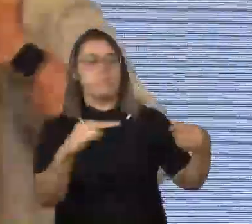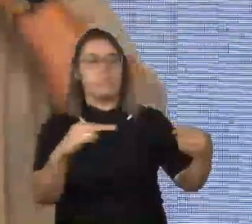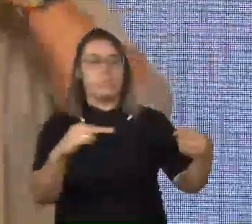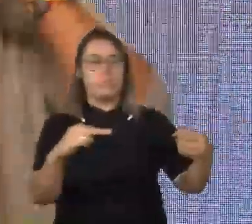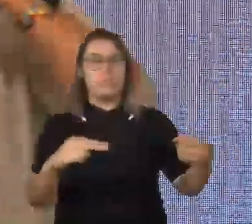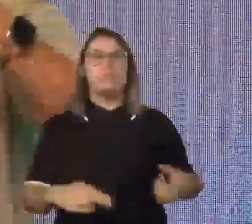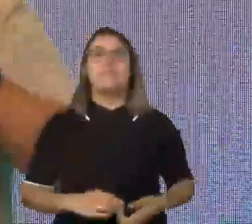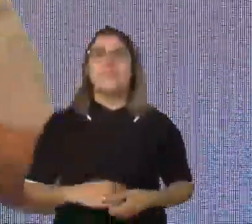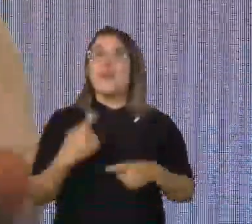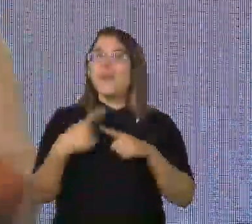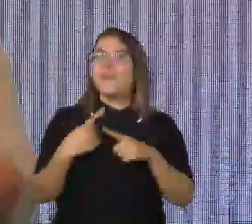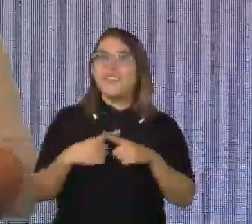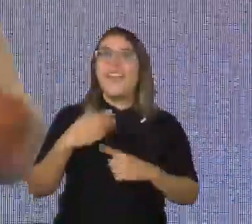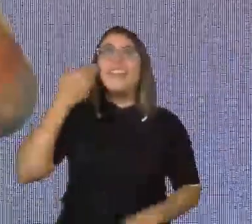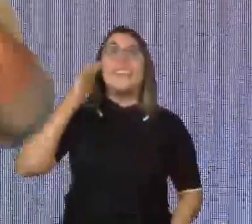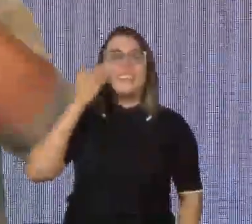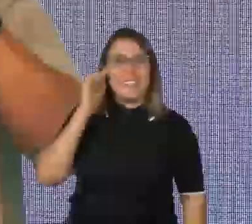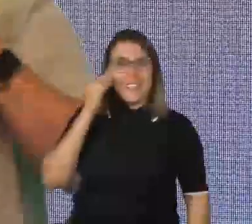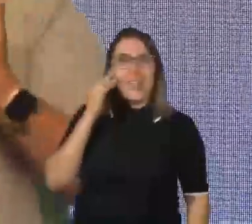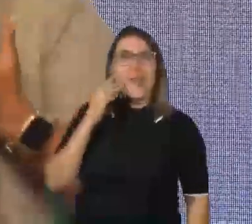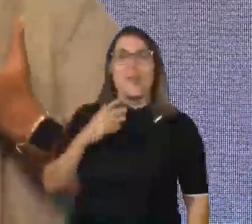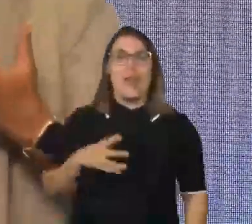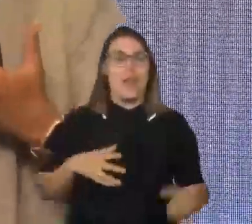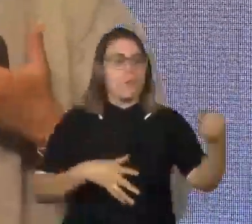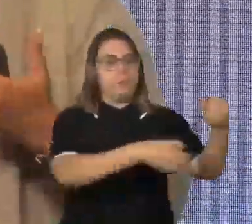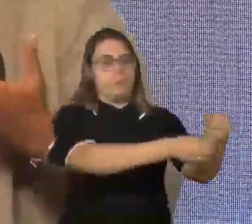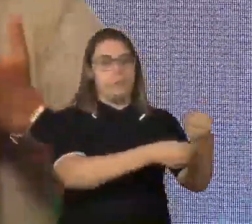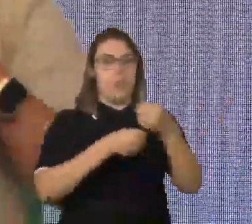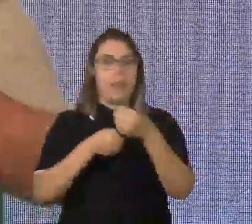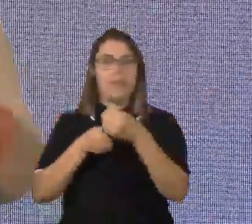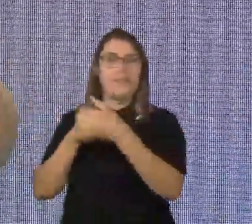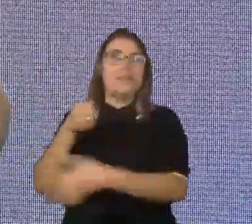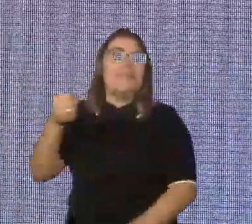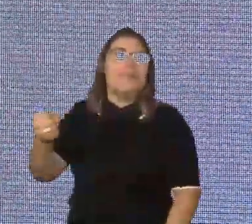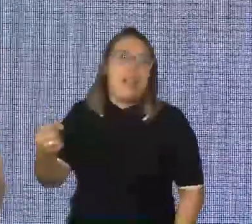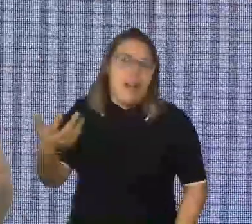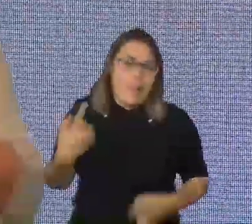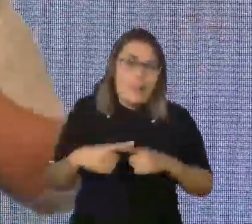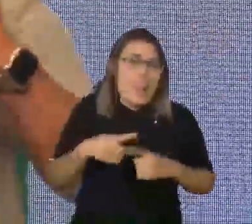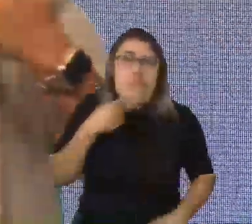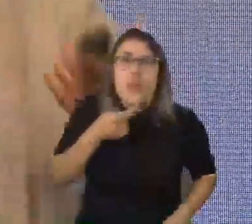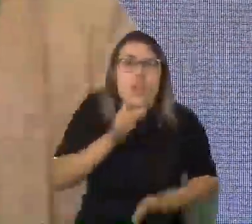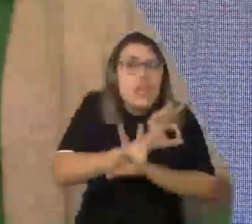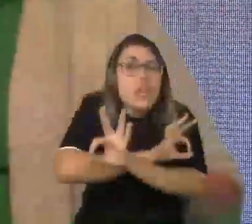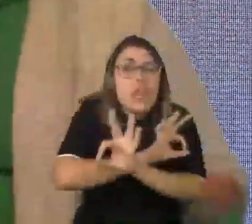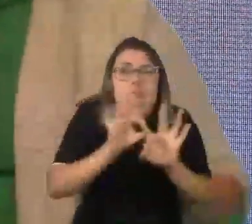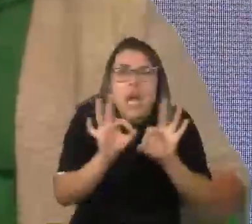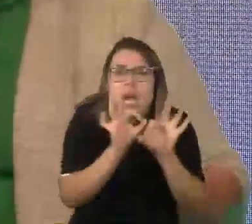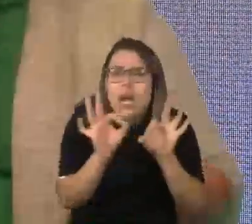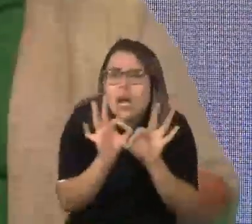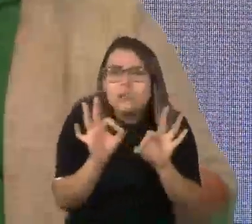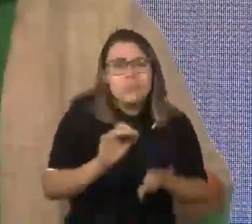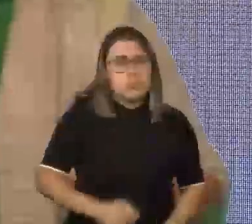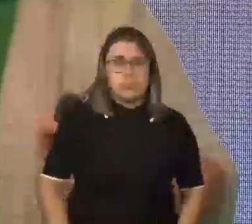entrega porque entendeu o comando, ela processou o comando. Então, ela precisou falar para me dar a resposta?